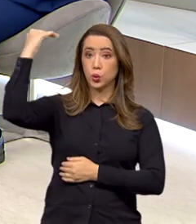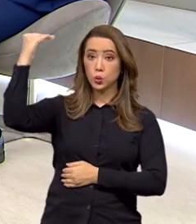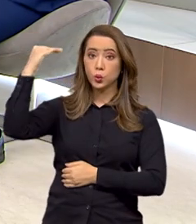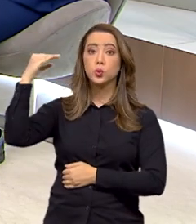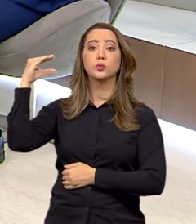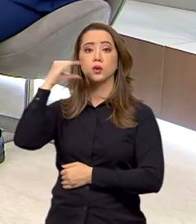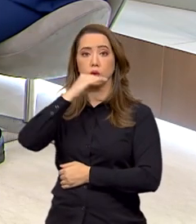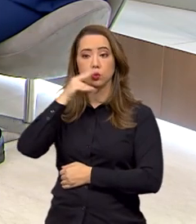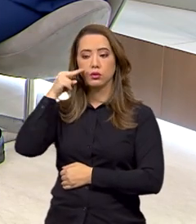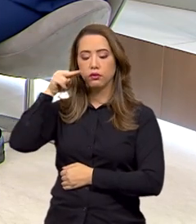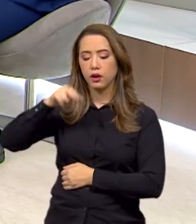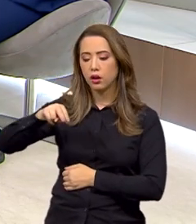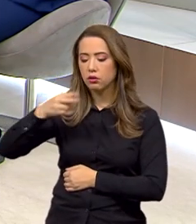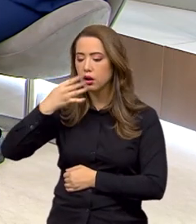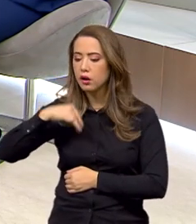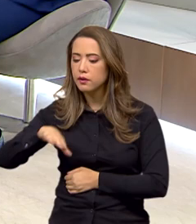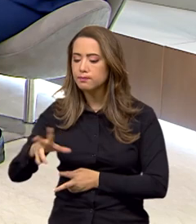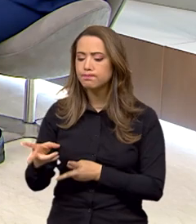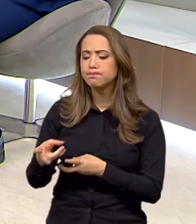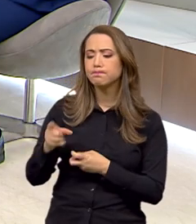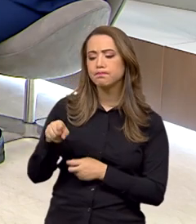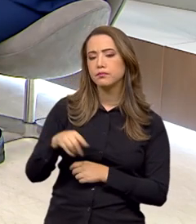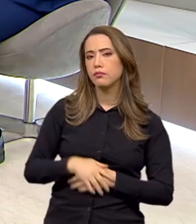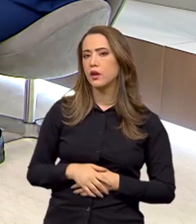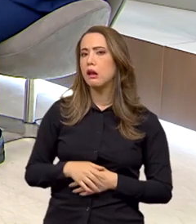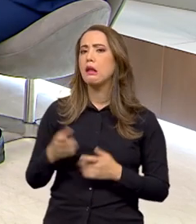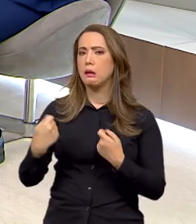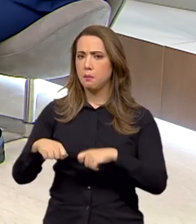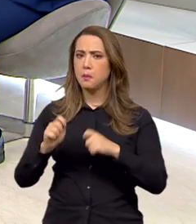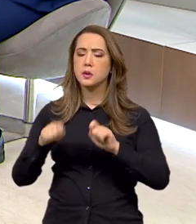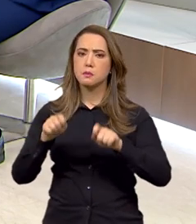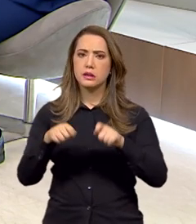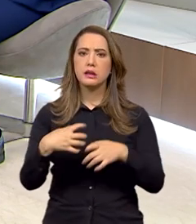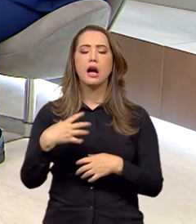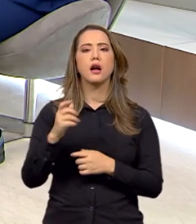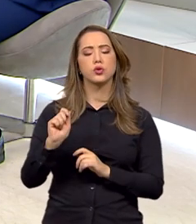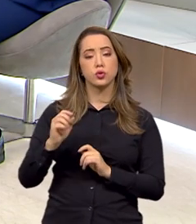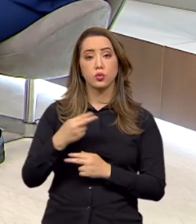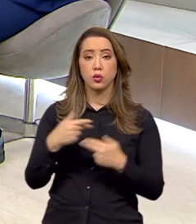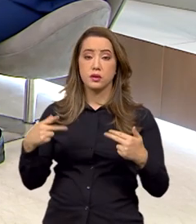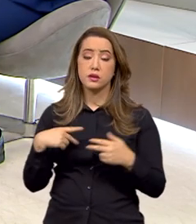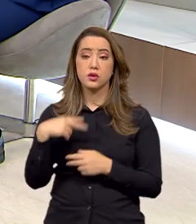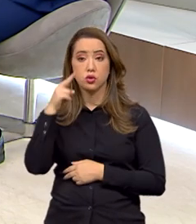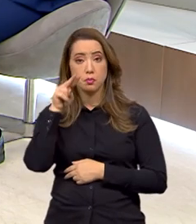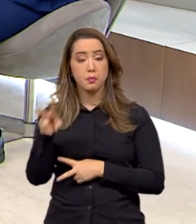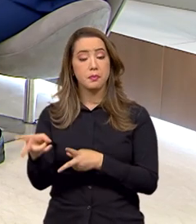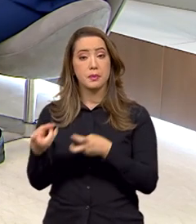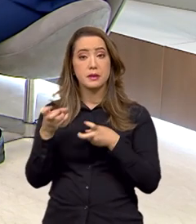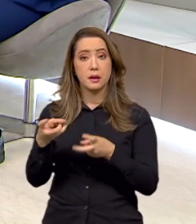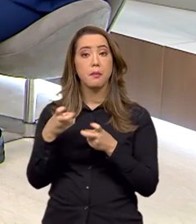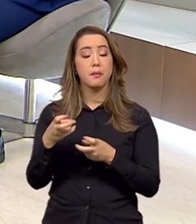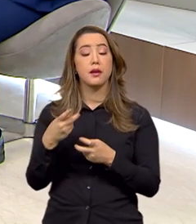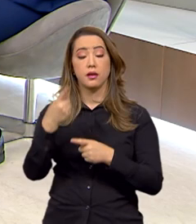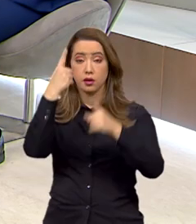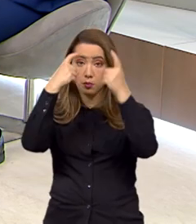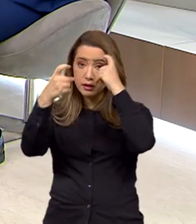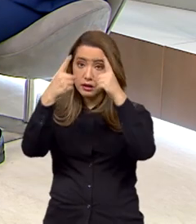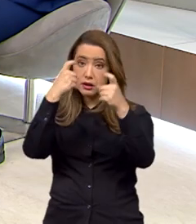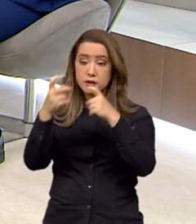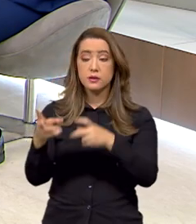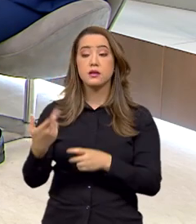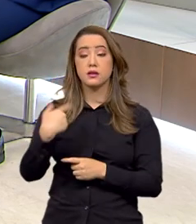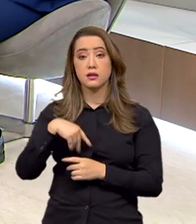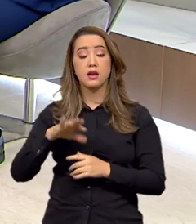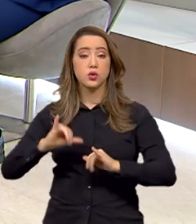comportamento de crianças. Existem sinais identificadores de que uma criança está sendo vítima de violência. E aí a gente conta muito,